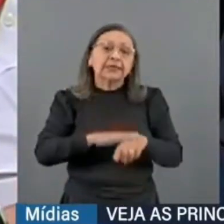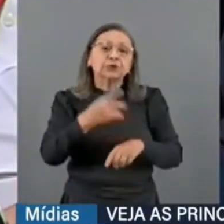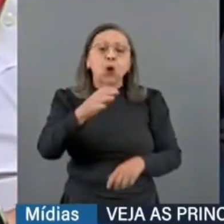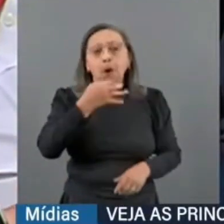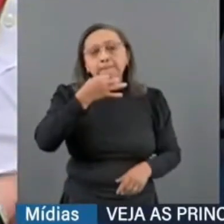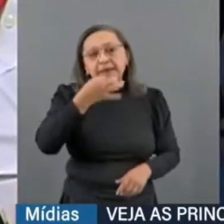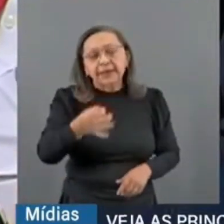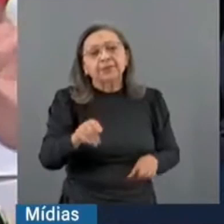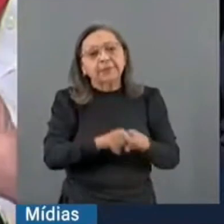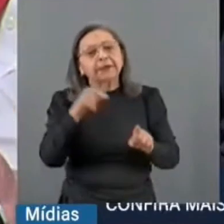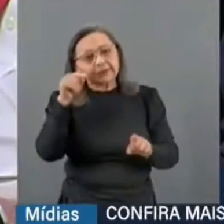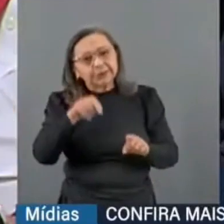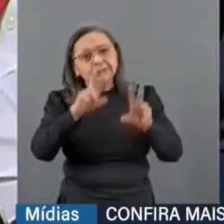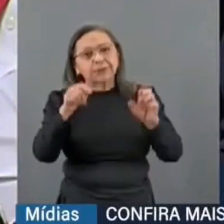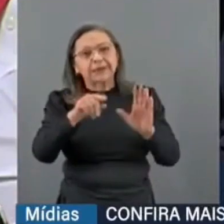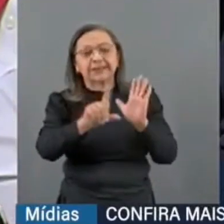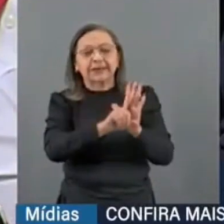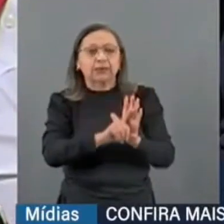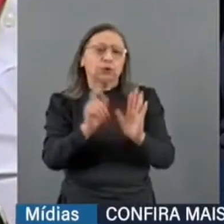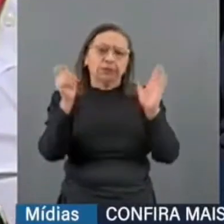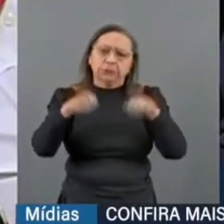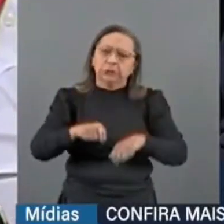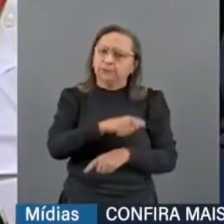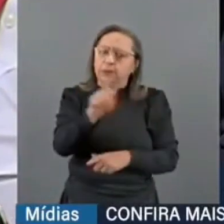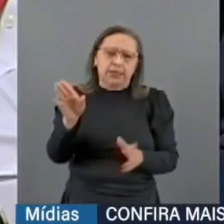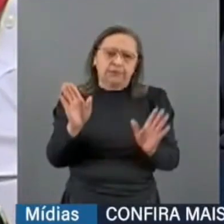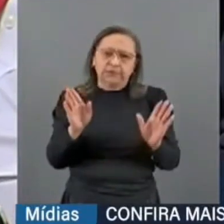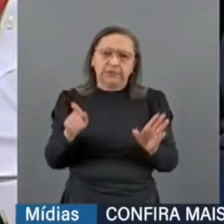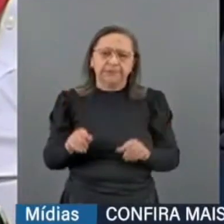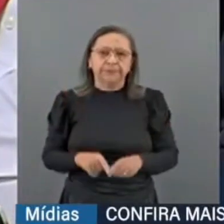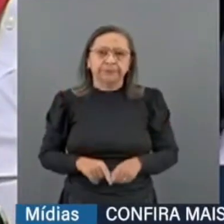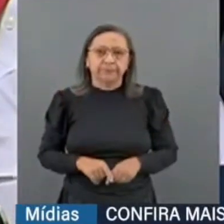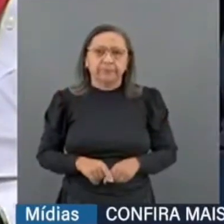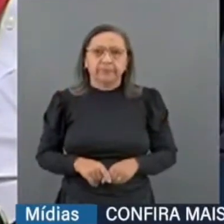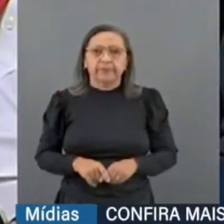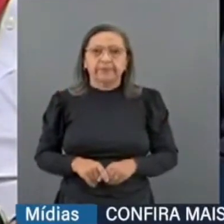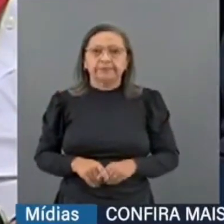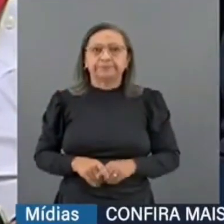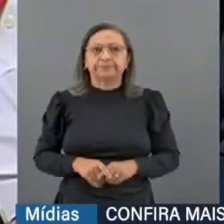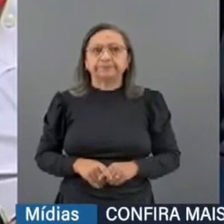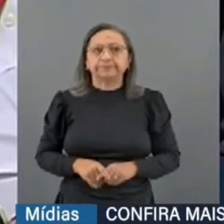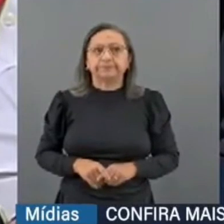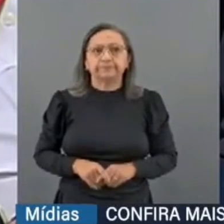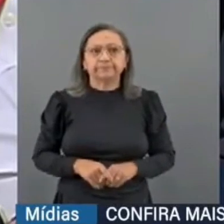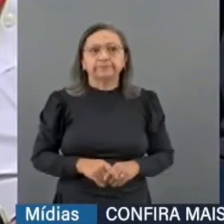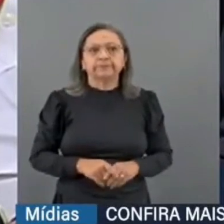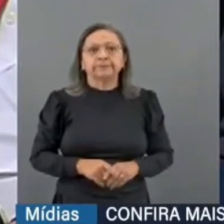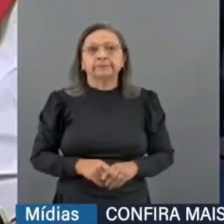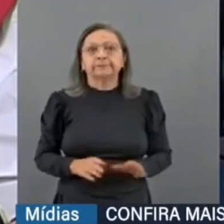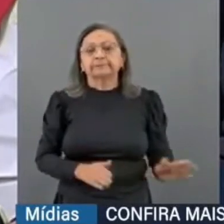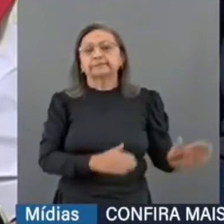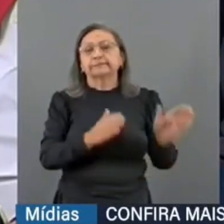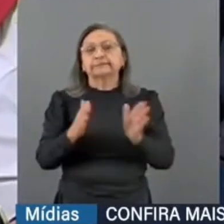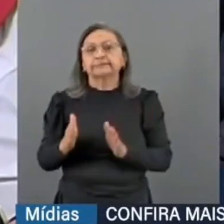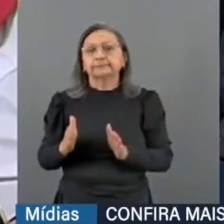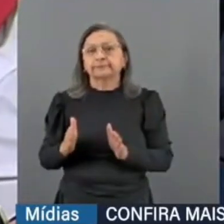a respeito dela no que for possível, eventualmente, V. Exª mencionar. Caminhando aqui